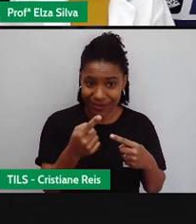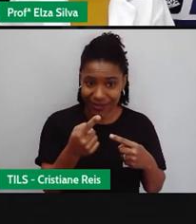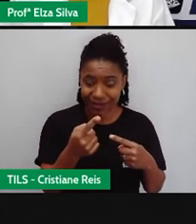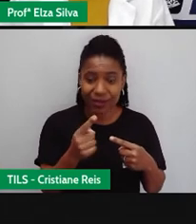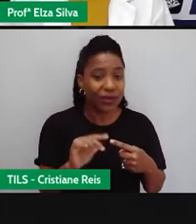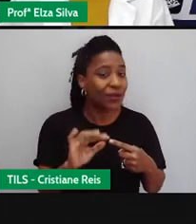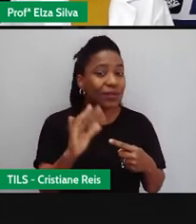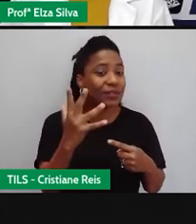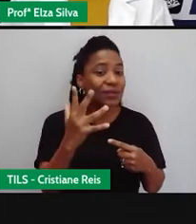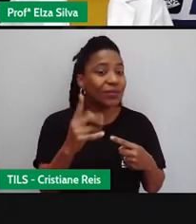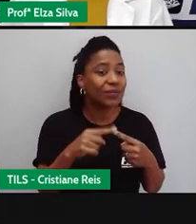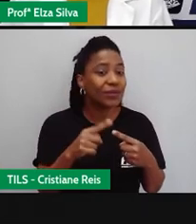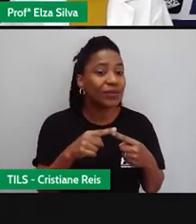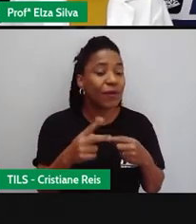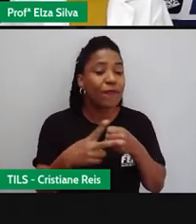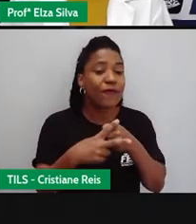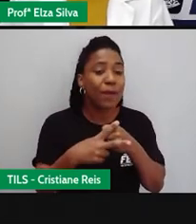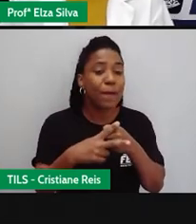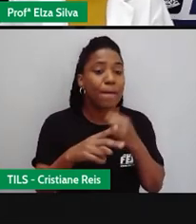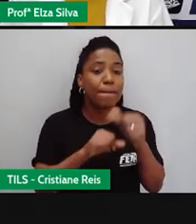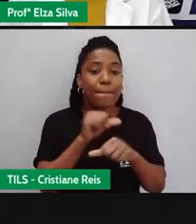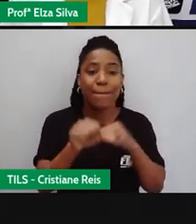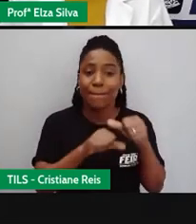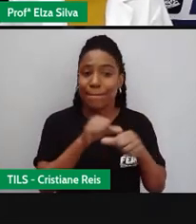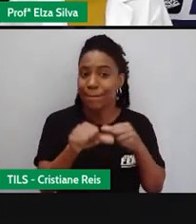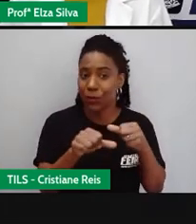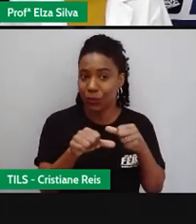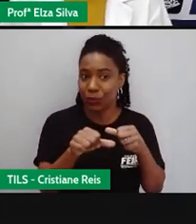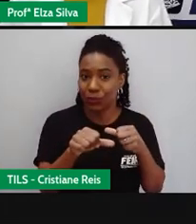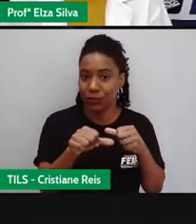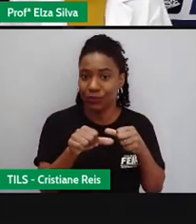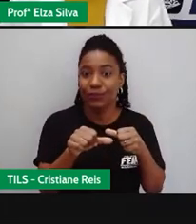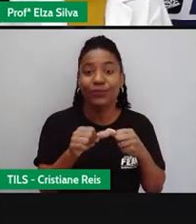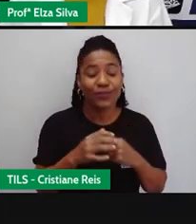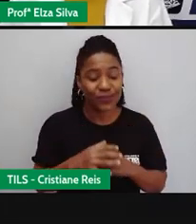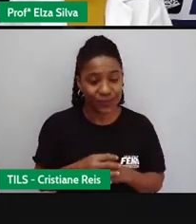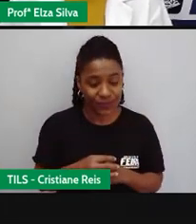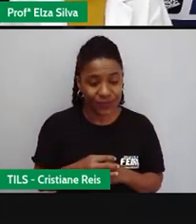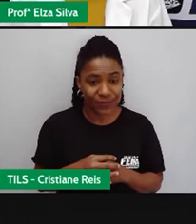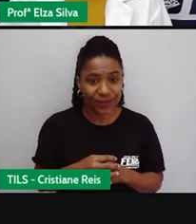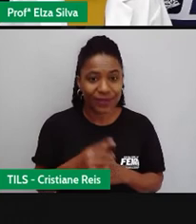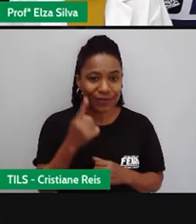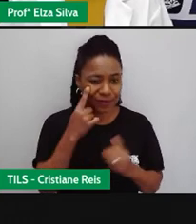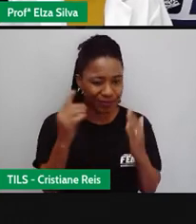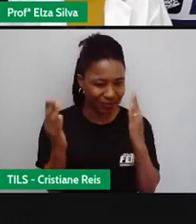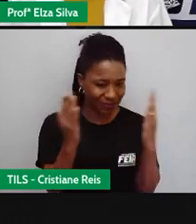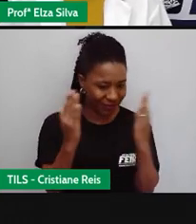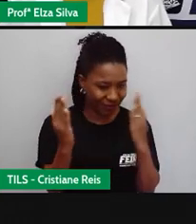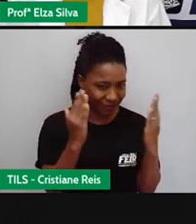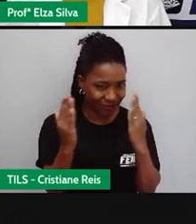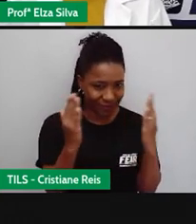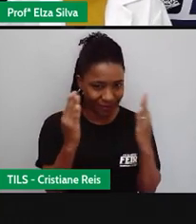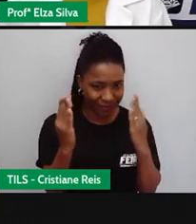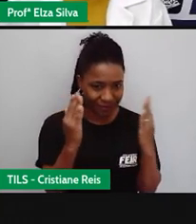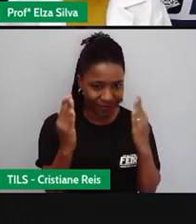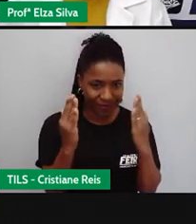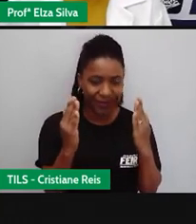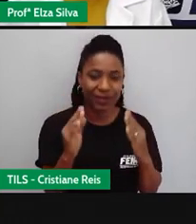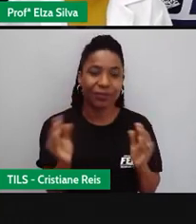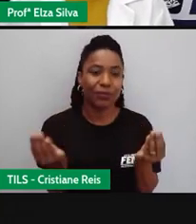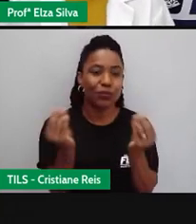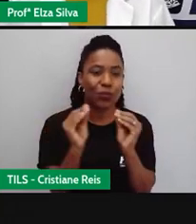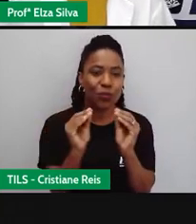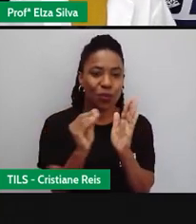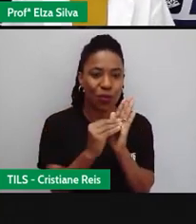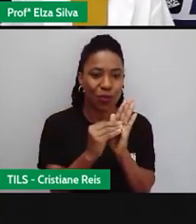que foi que aconteceu com o verbo No segundo exemplo She hates moots Vamos comparar? Eu acrescentei o S